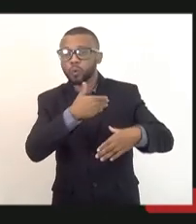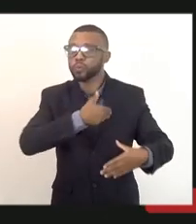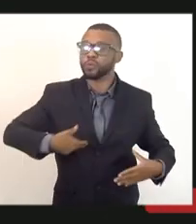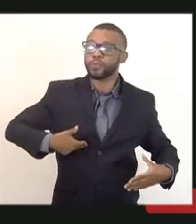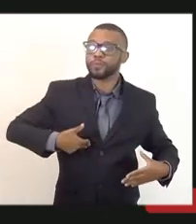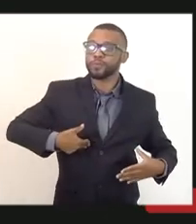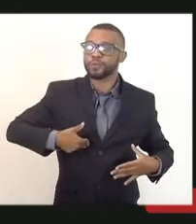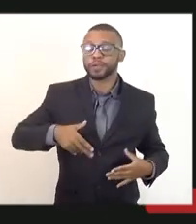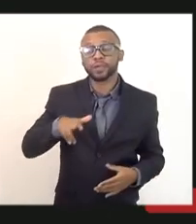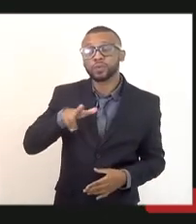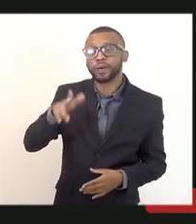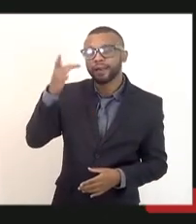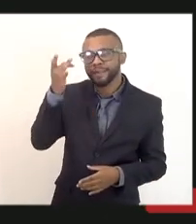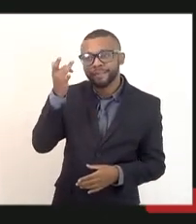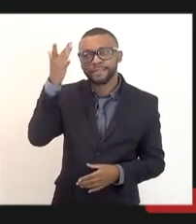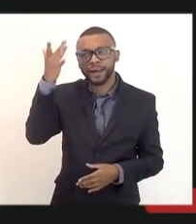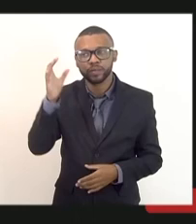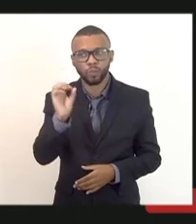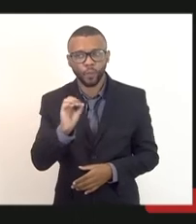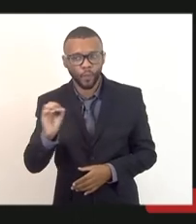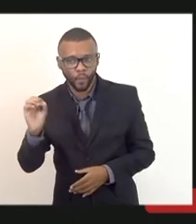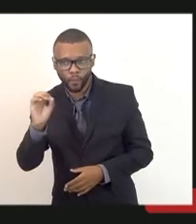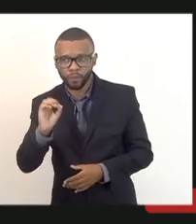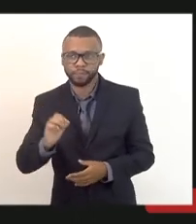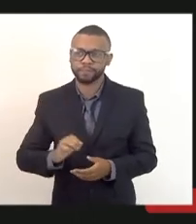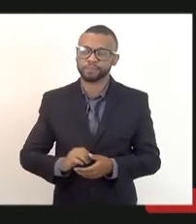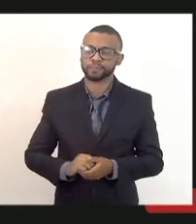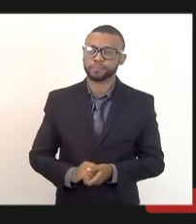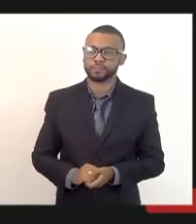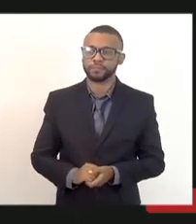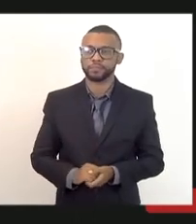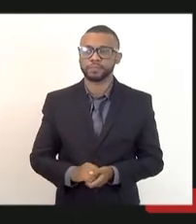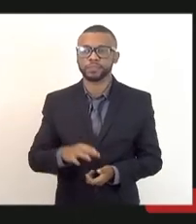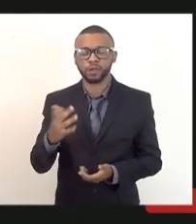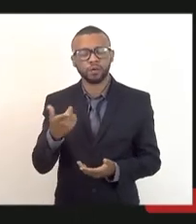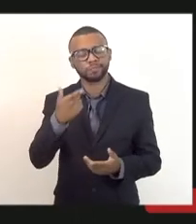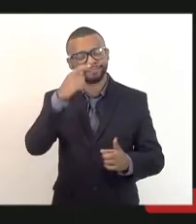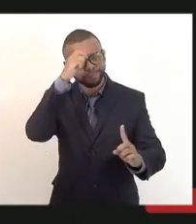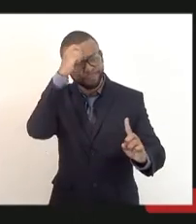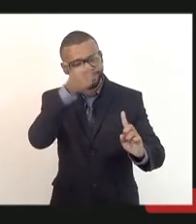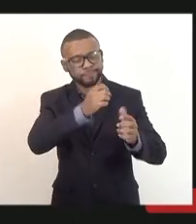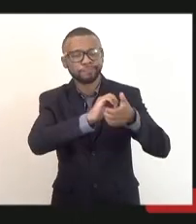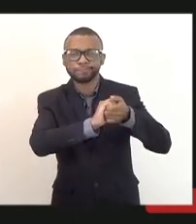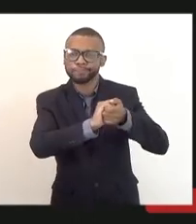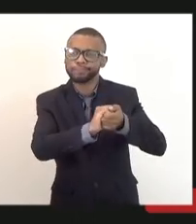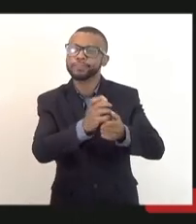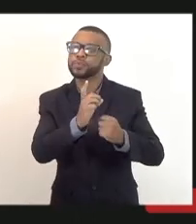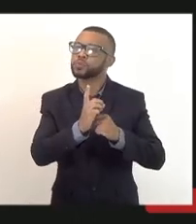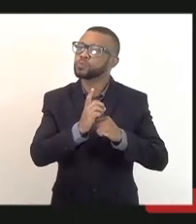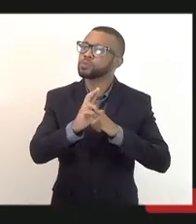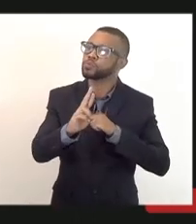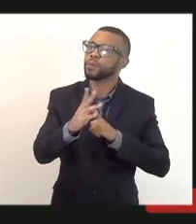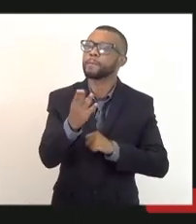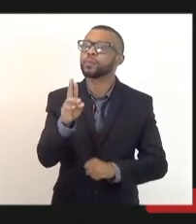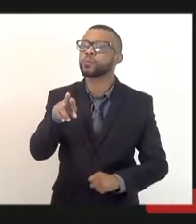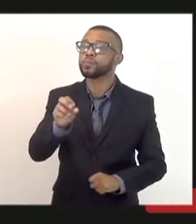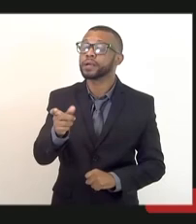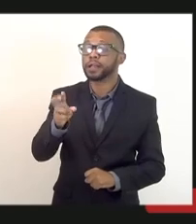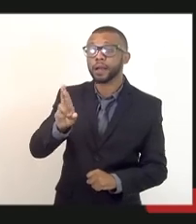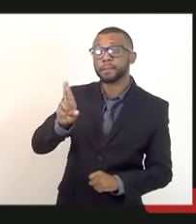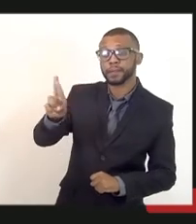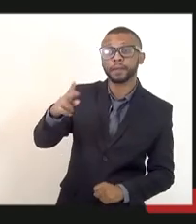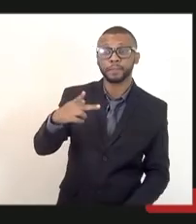fácil. Então, faço menção aqui ao doutor Bruno, que é representante da Procuradoria-Geral do Estado,